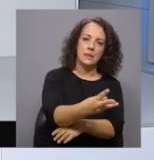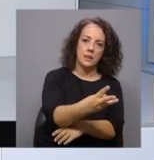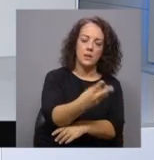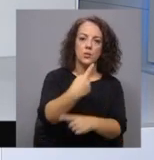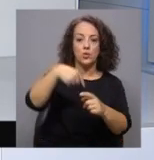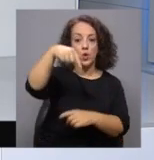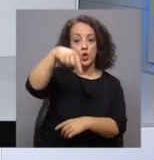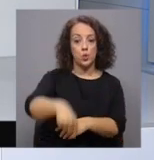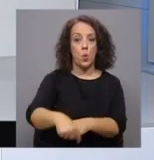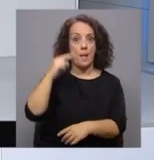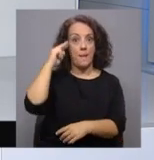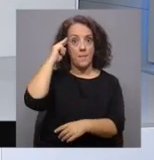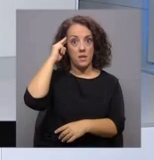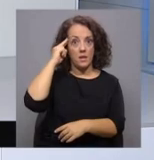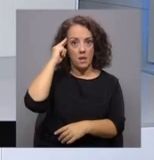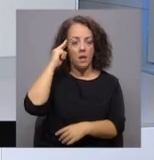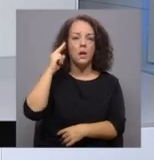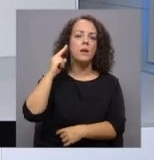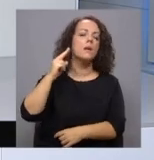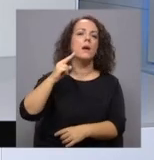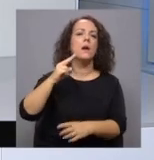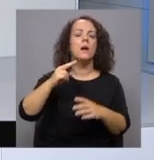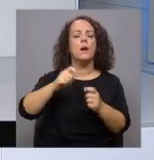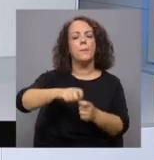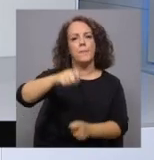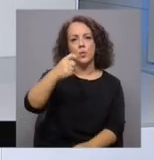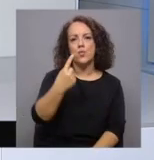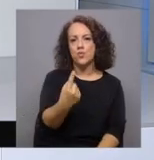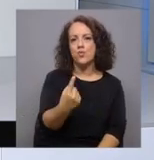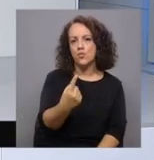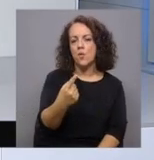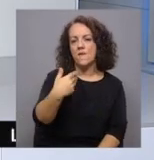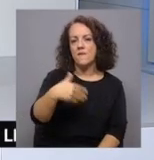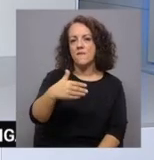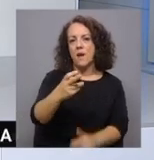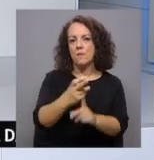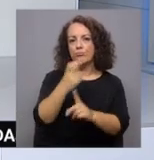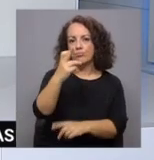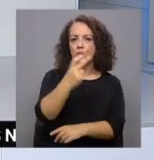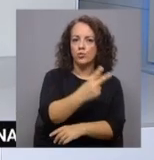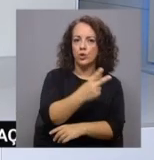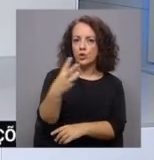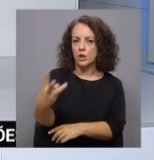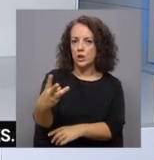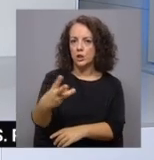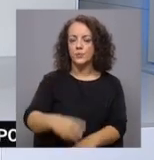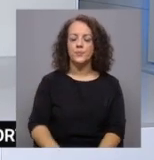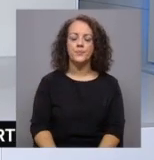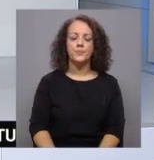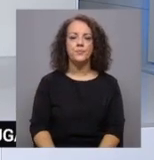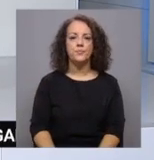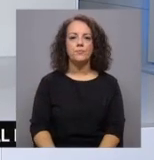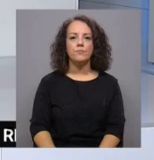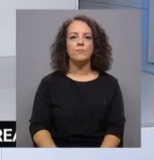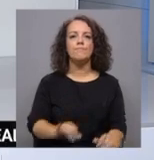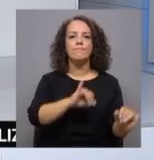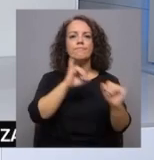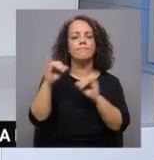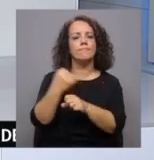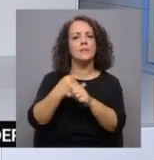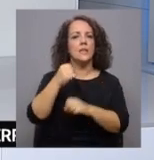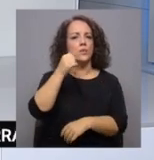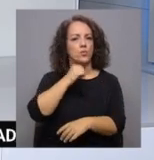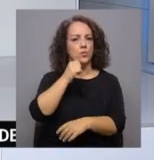E na costa sul da Madeira, ondas de sudoeste com 1m, que também irão aumentar para 2 a 3m. Para o arquipélago do Soros,